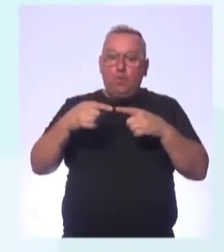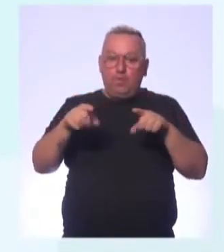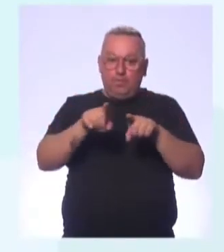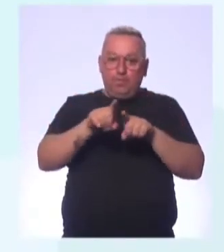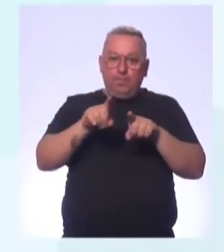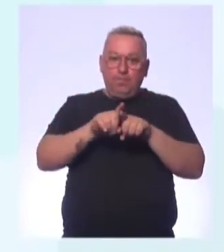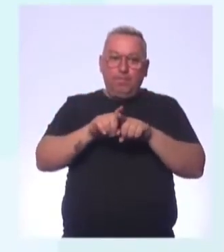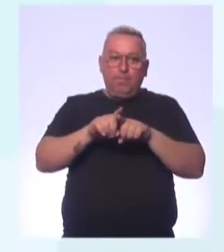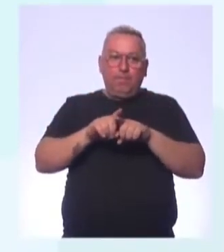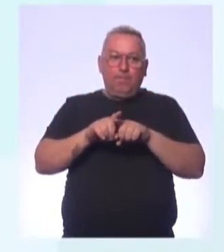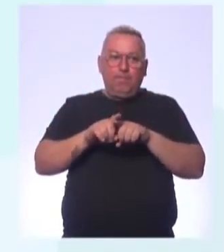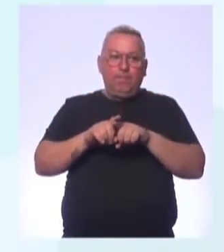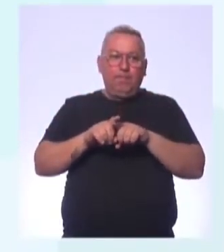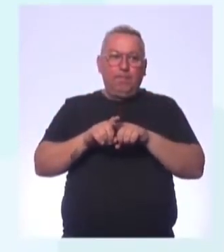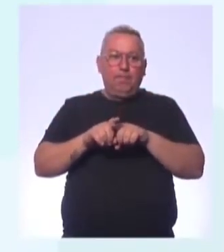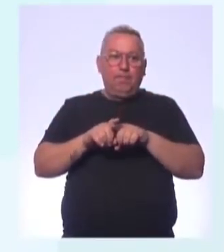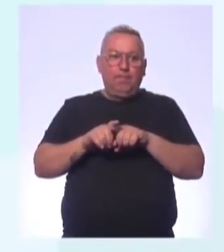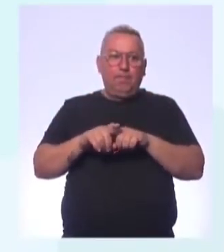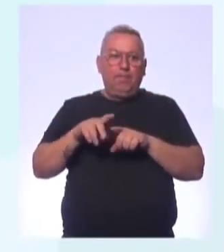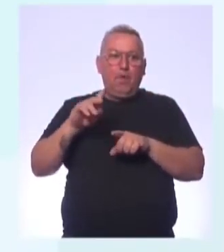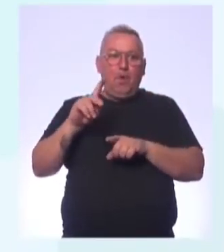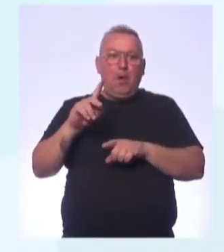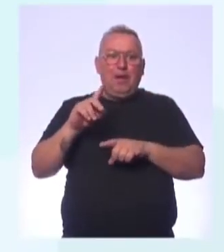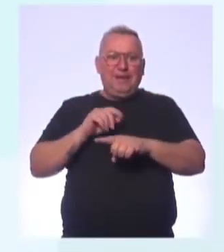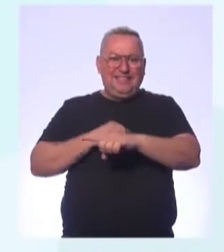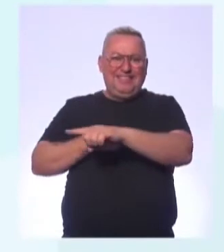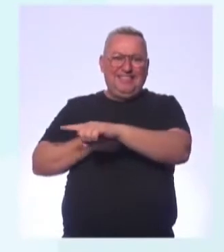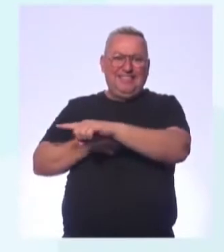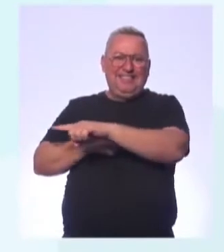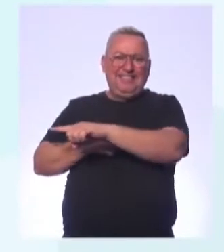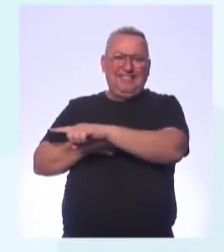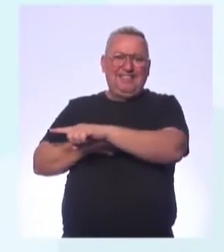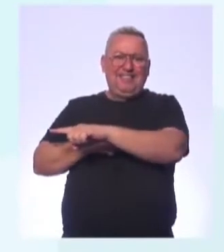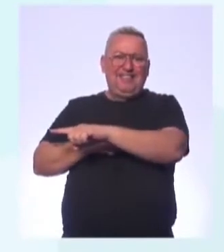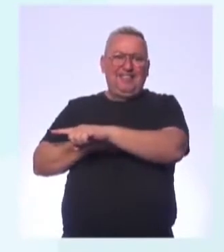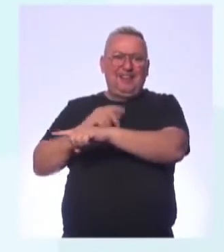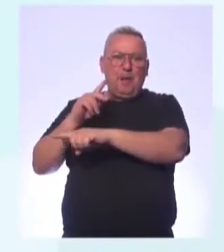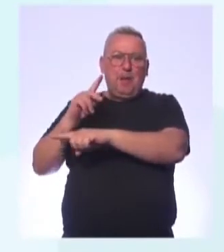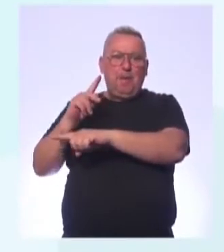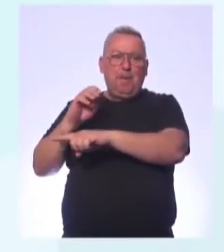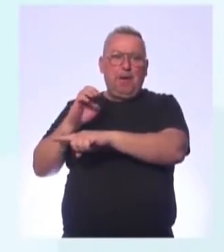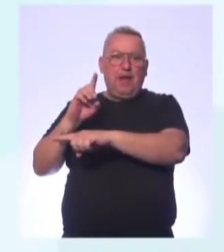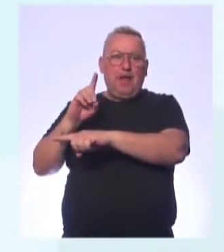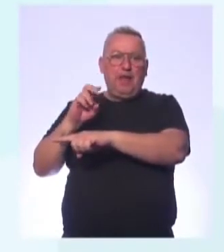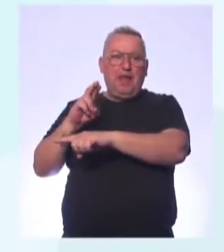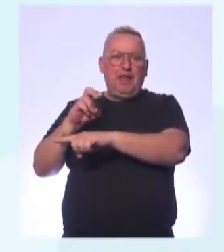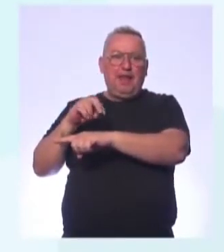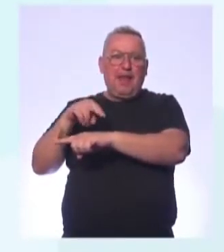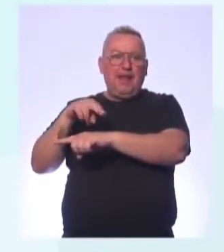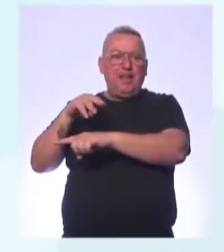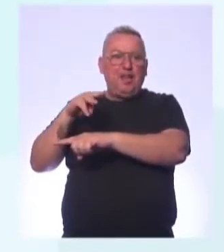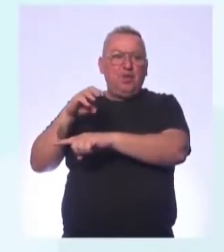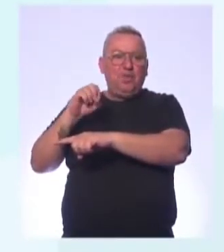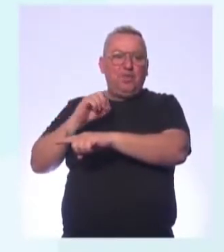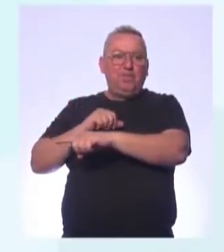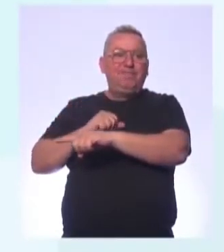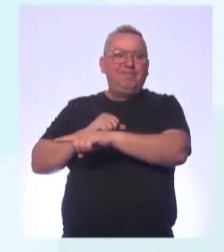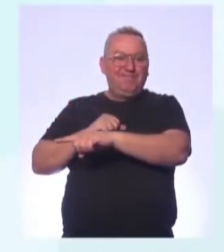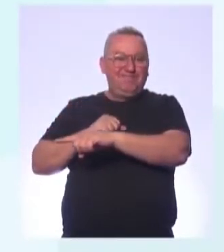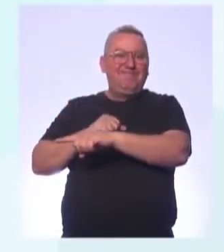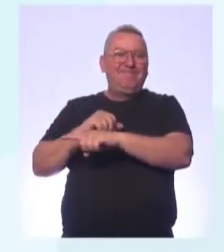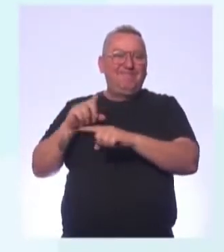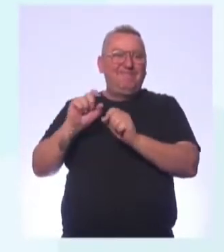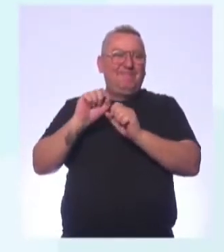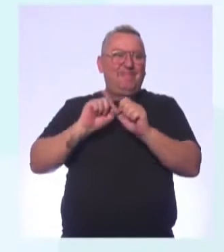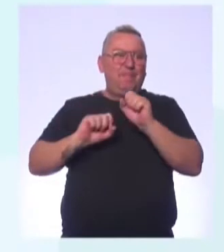pedestrianismo. Eu sempre enrolo aí nesse nome, mas são realmente as de marcha, né? As